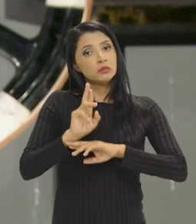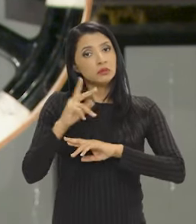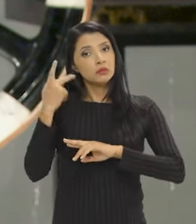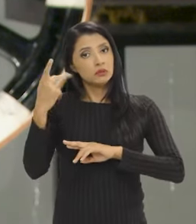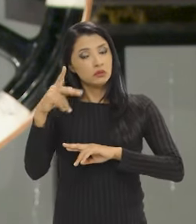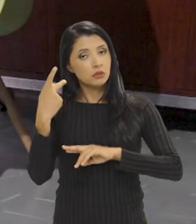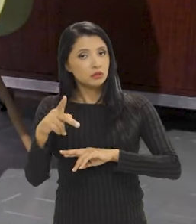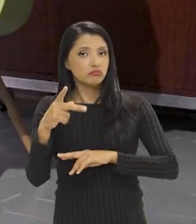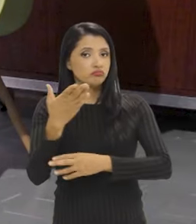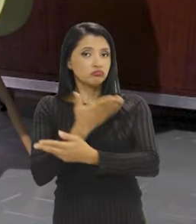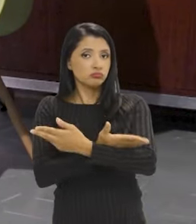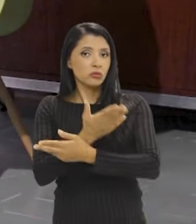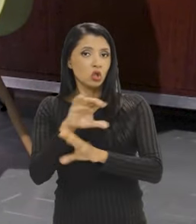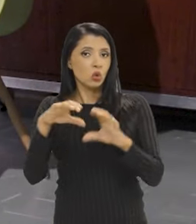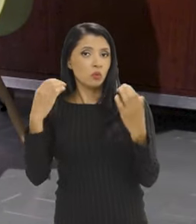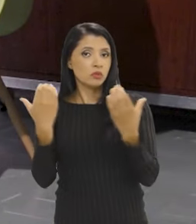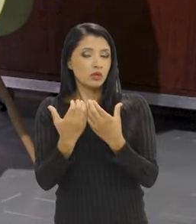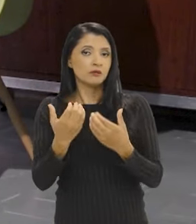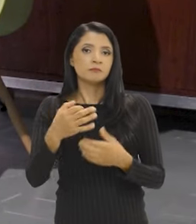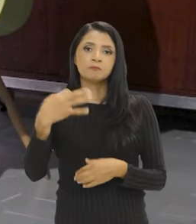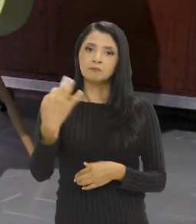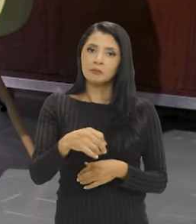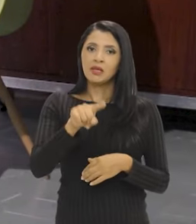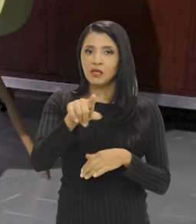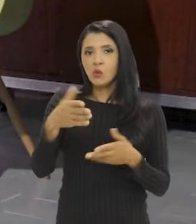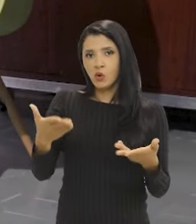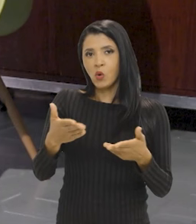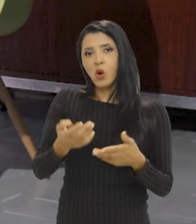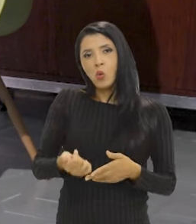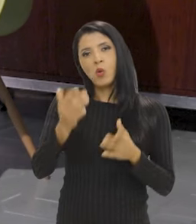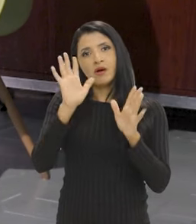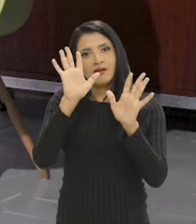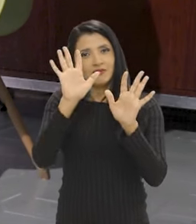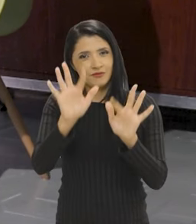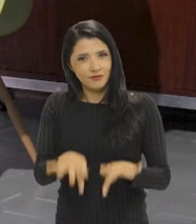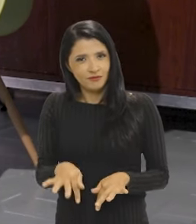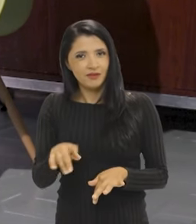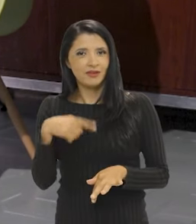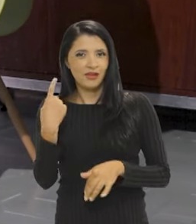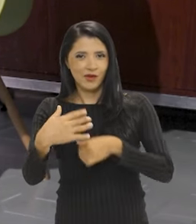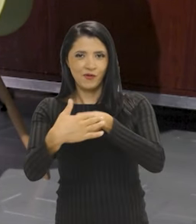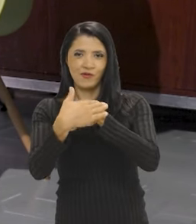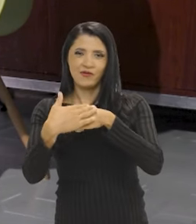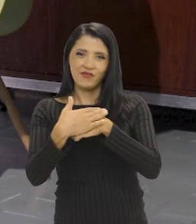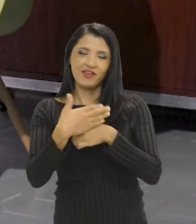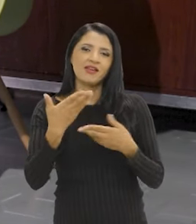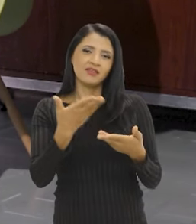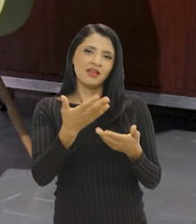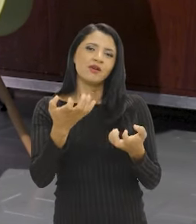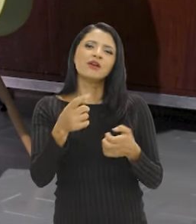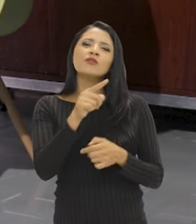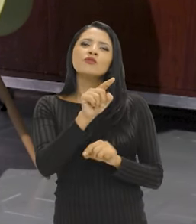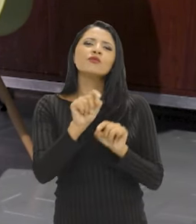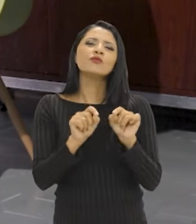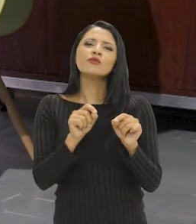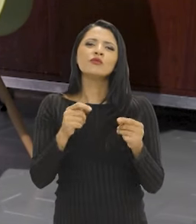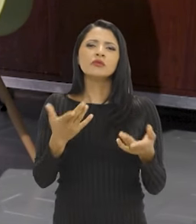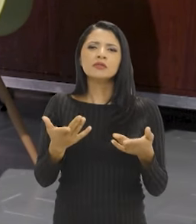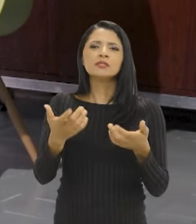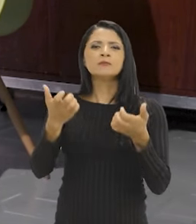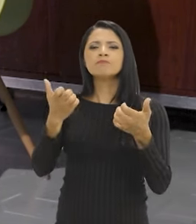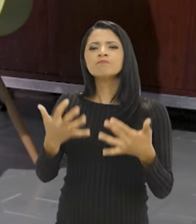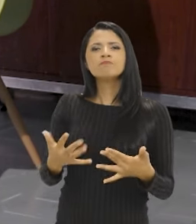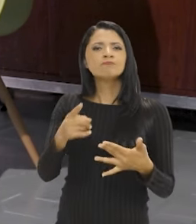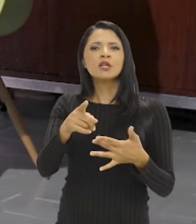representantes de arquivos comunitários. Certo, agora a gente já caminhando para os finalmentes aqui da nossa conversa, Ana Flávia, eu queria que você